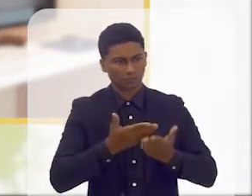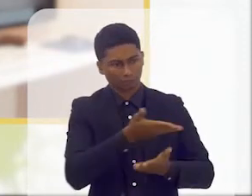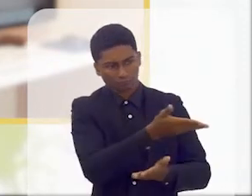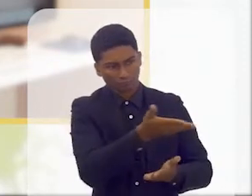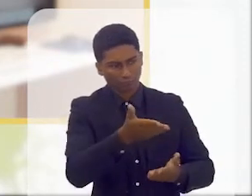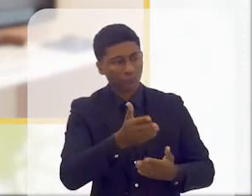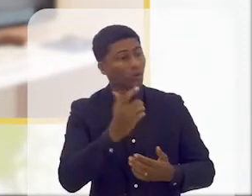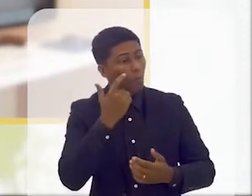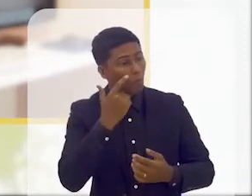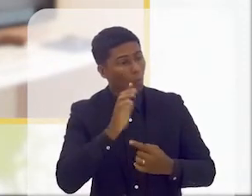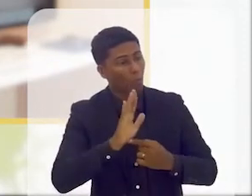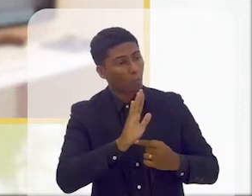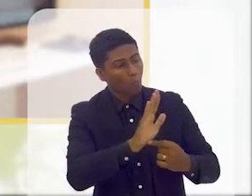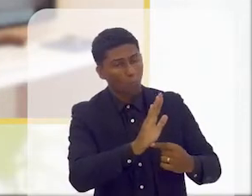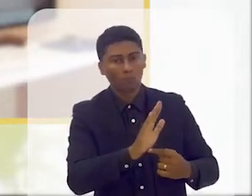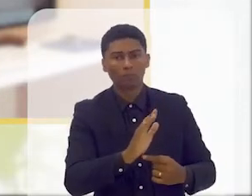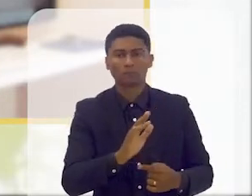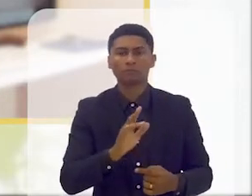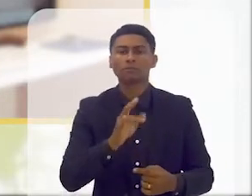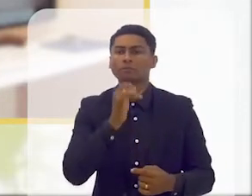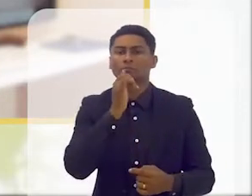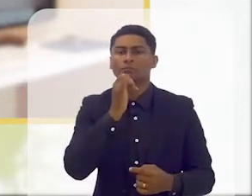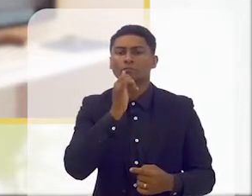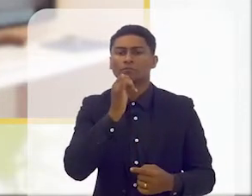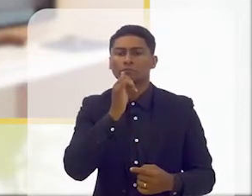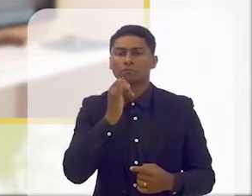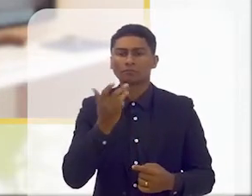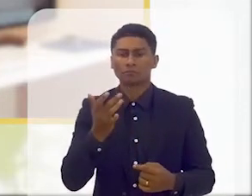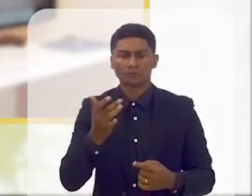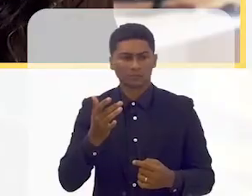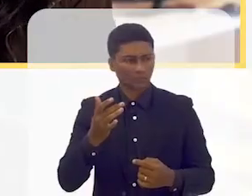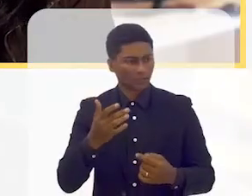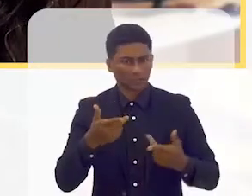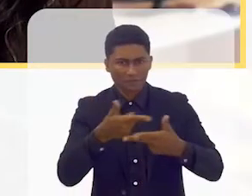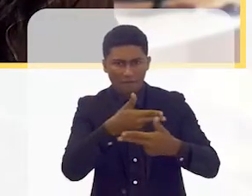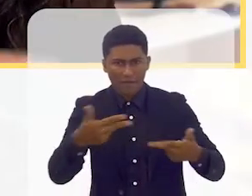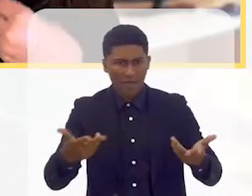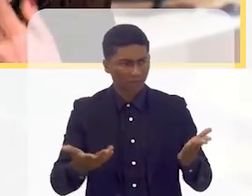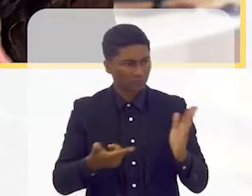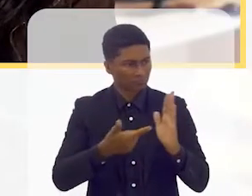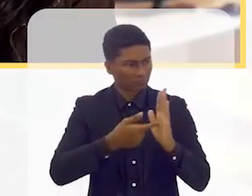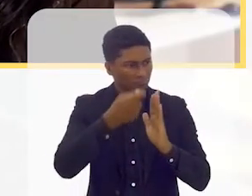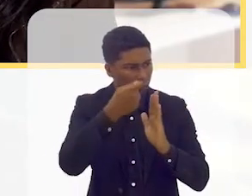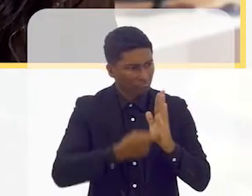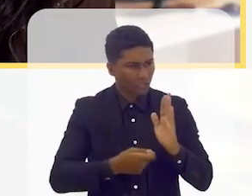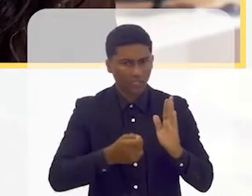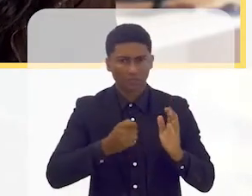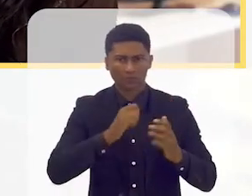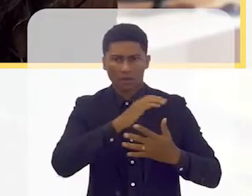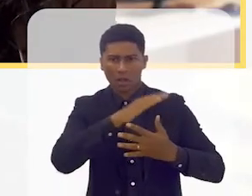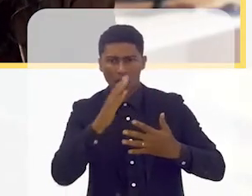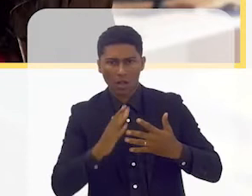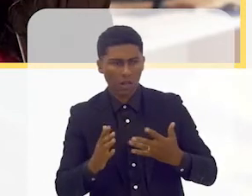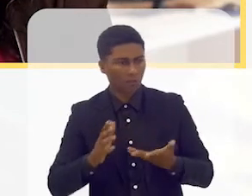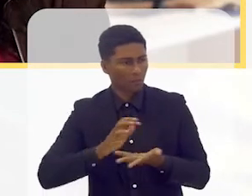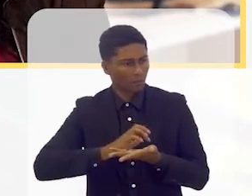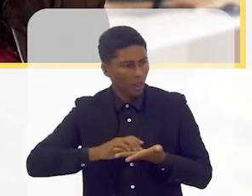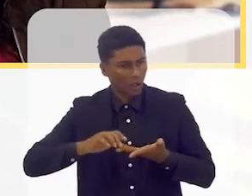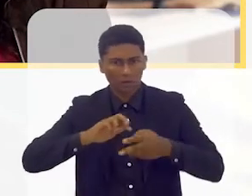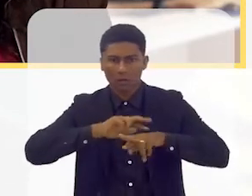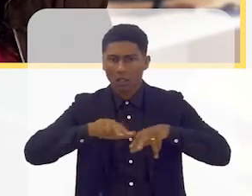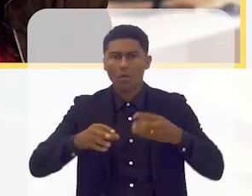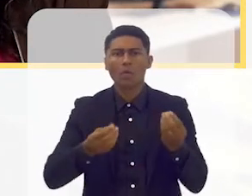escolas com o que a gente chama de multiformato? Eu queria que a senhora desse alguns exemplos, inclusive.